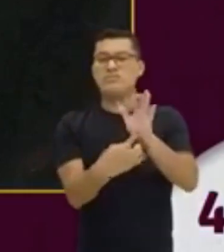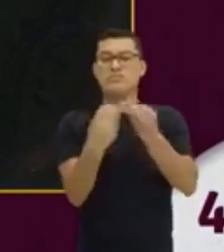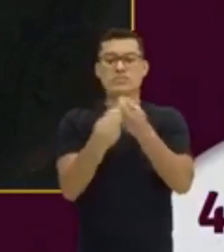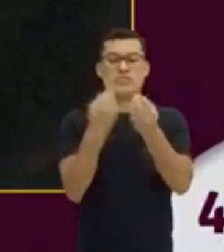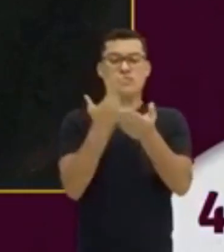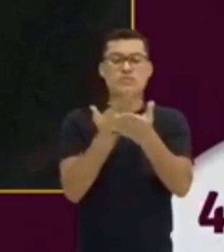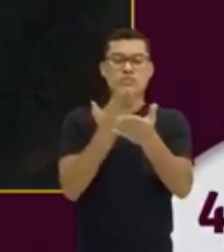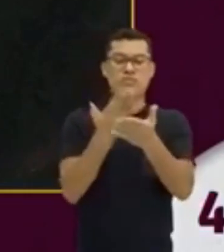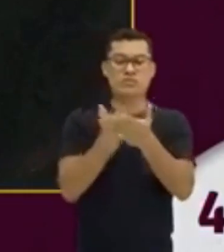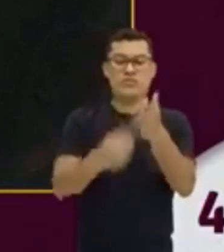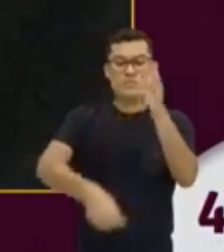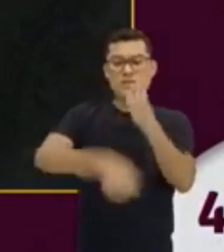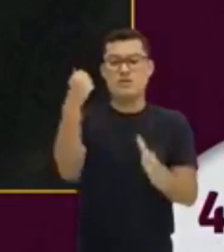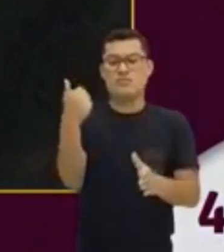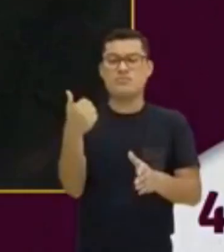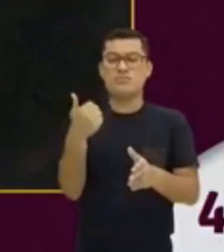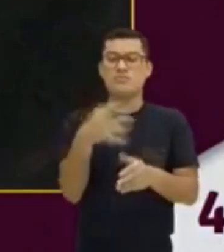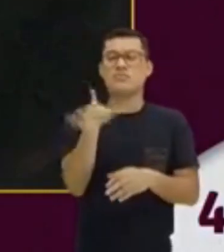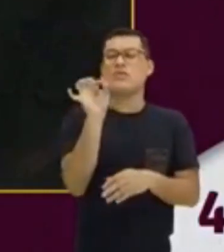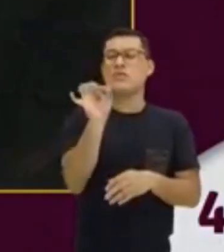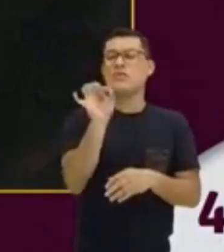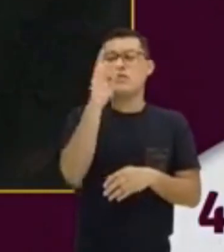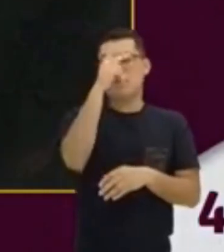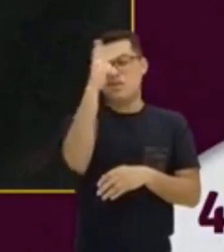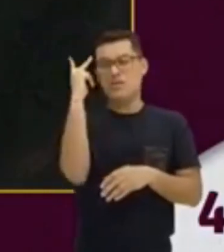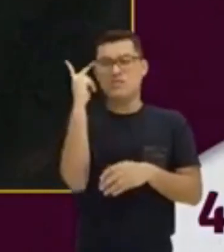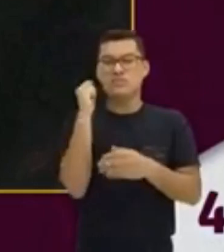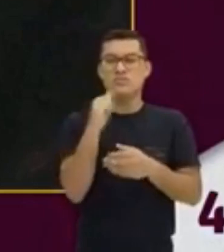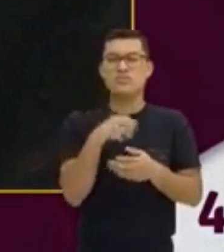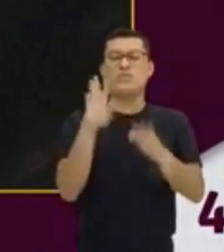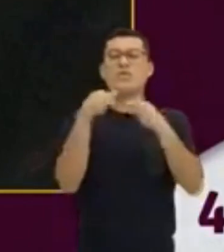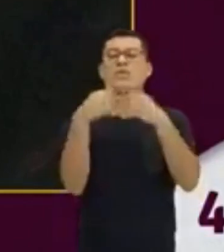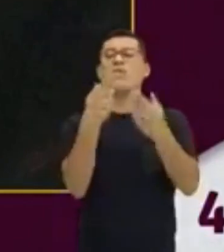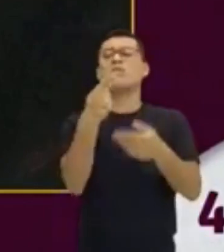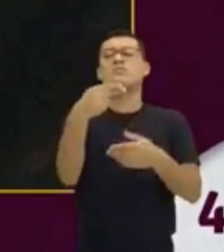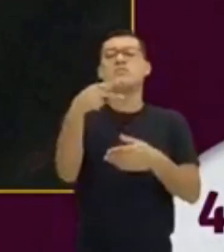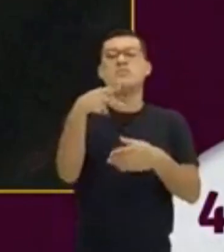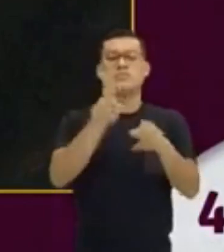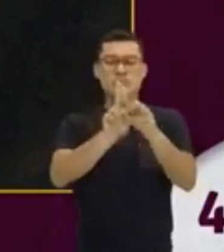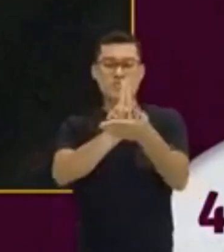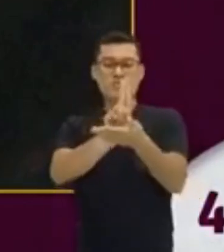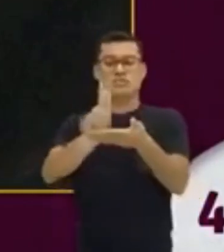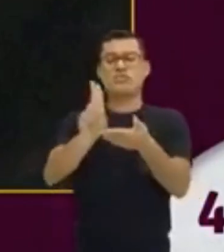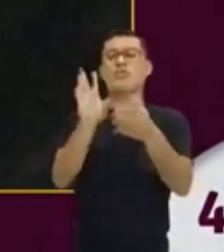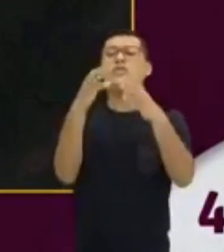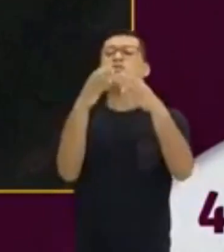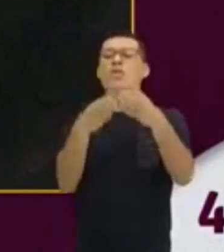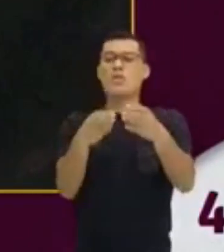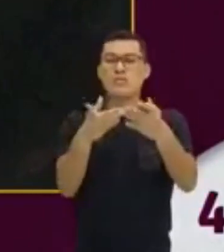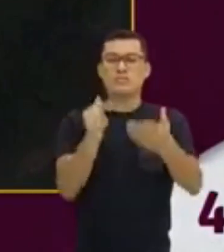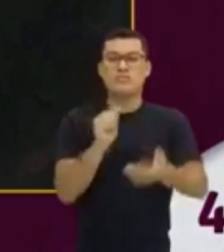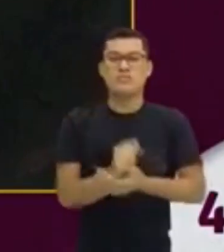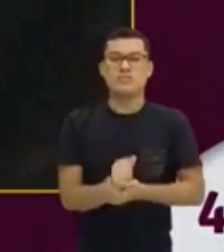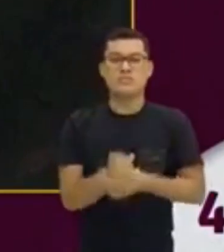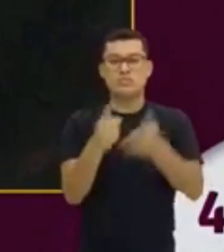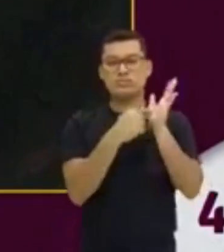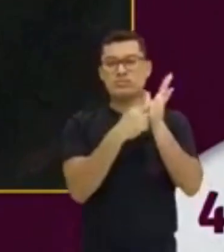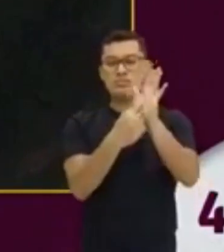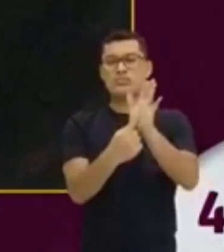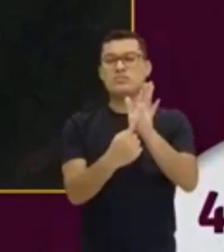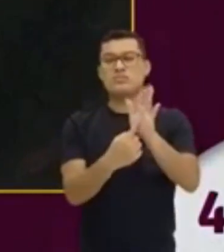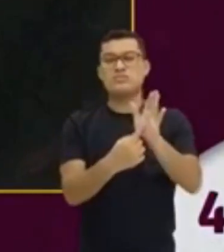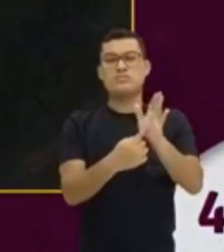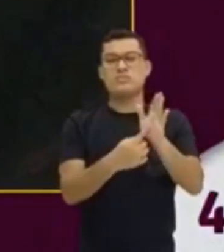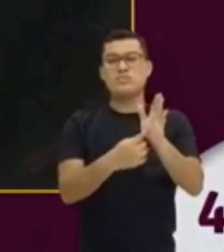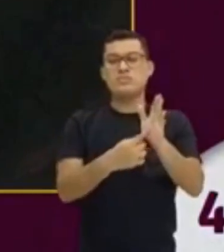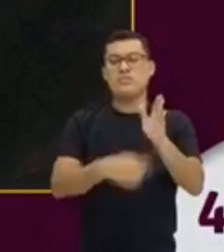aula, vocês perguntaram quem é a pessoa, qual é o seu nome, de onde ela é. Então, ele está se apresentando em primeira